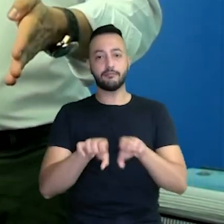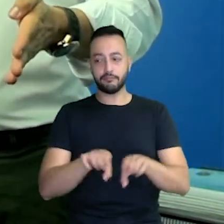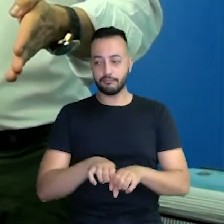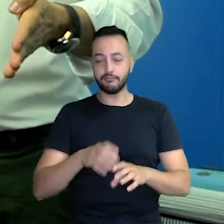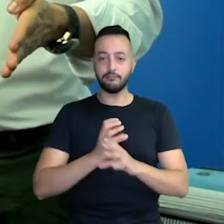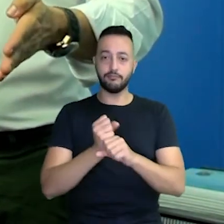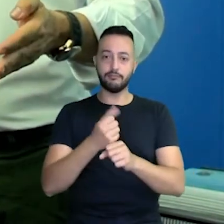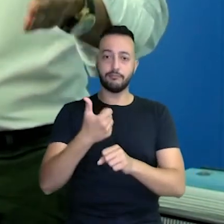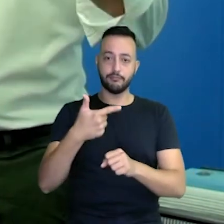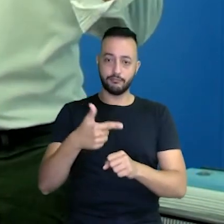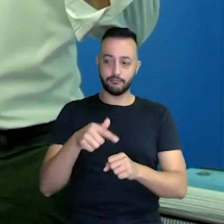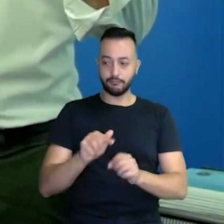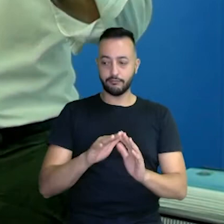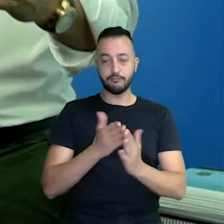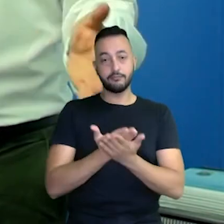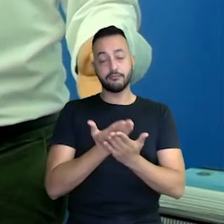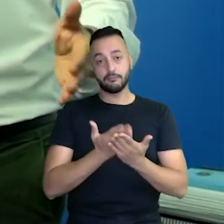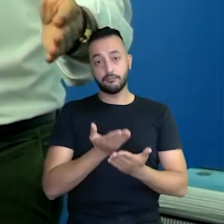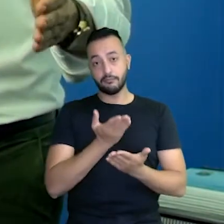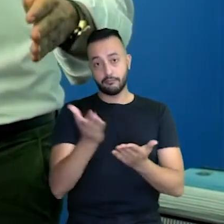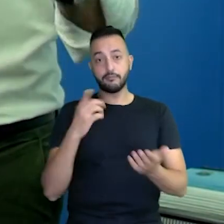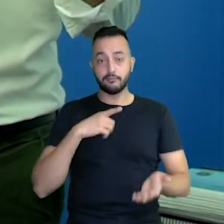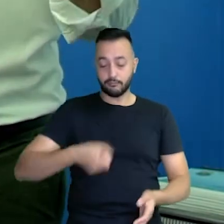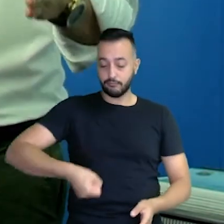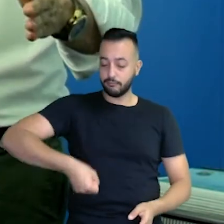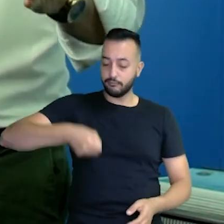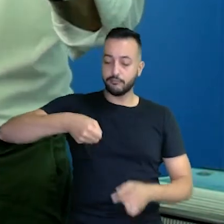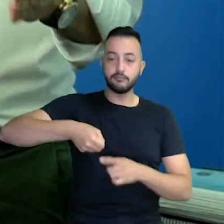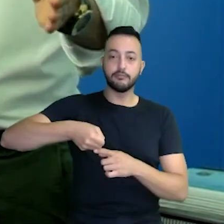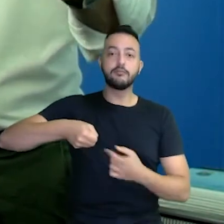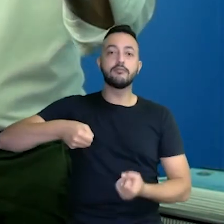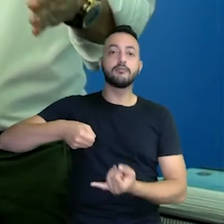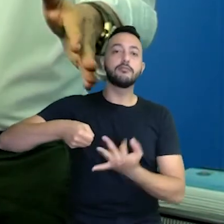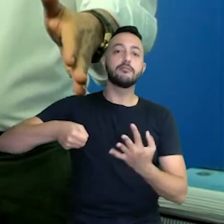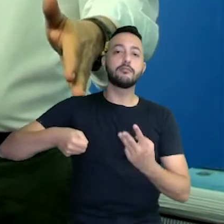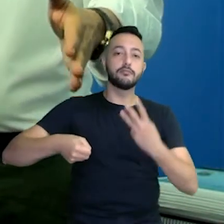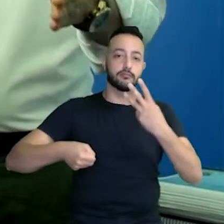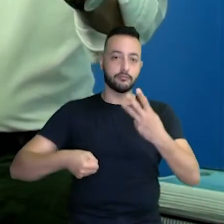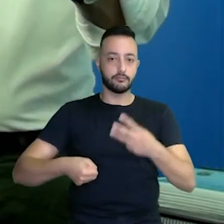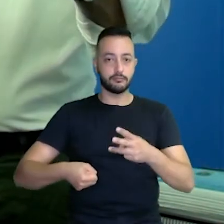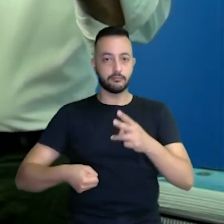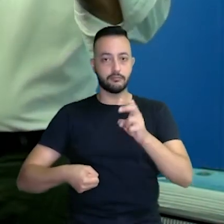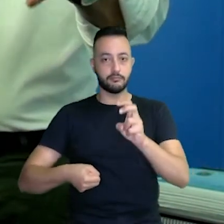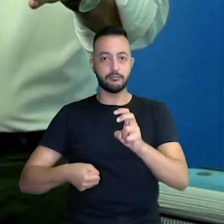27 escolas contempladas, você tem as maletas lá com 35 notebook,